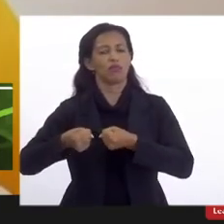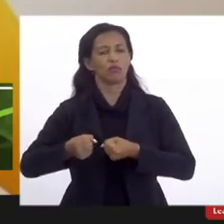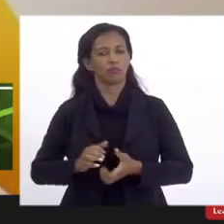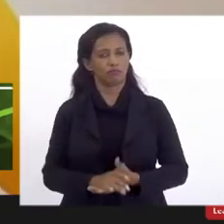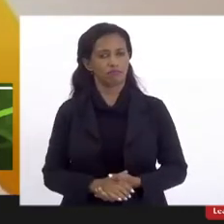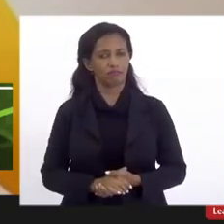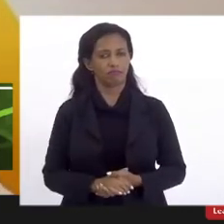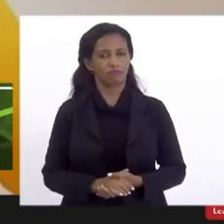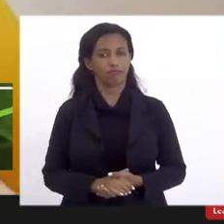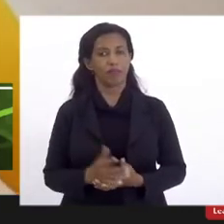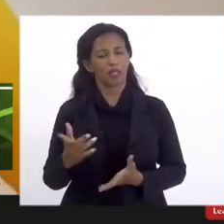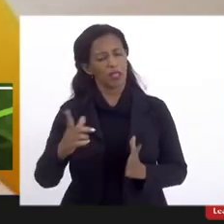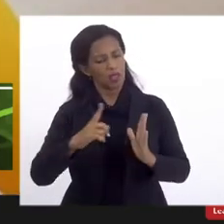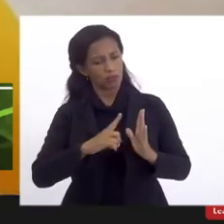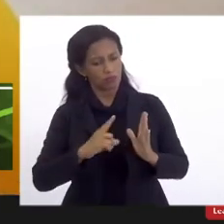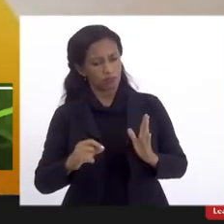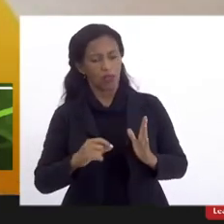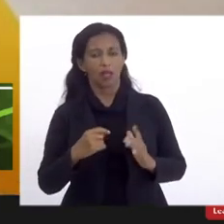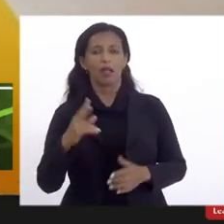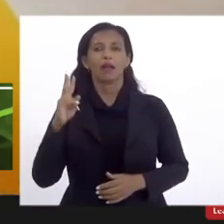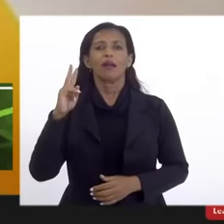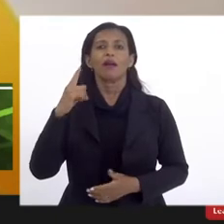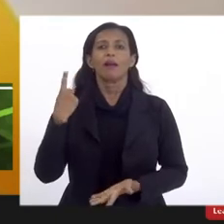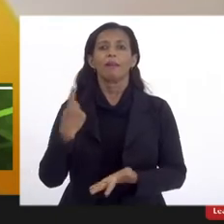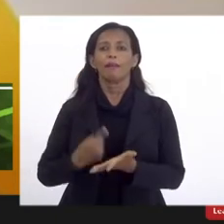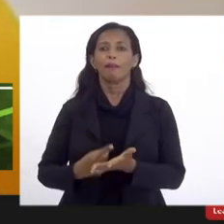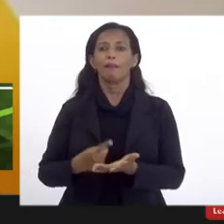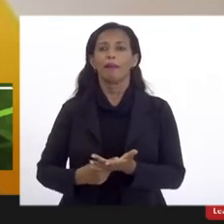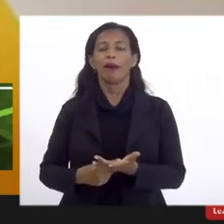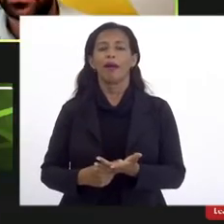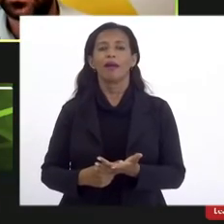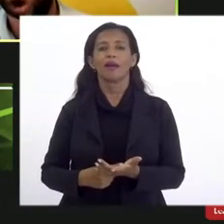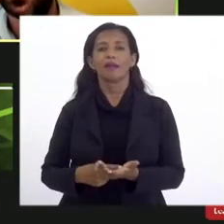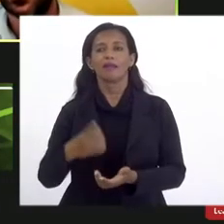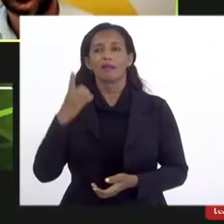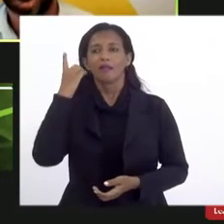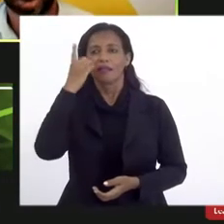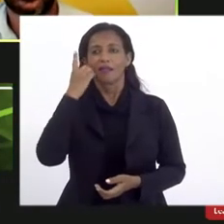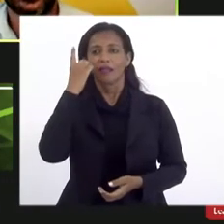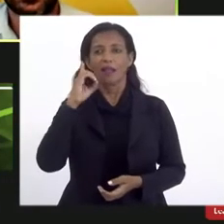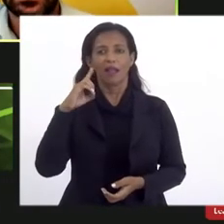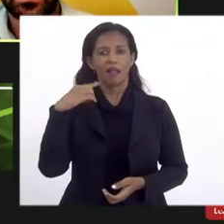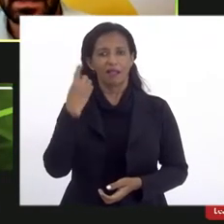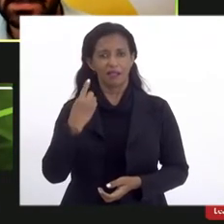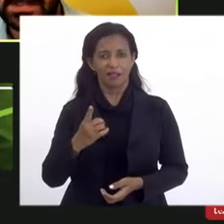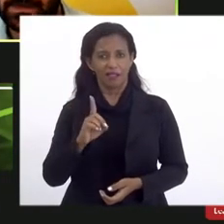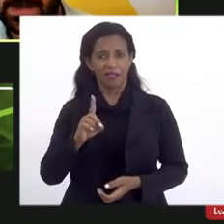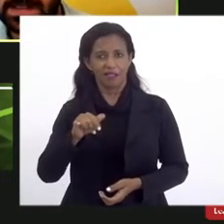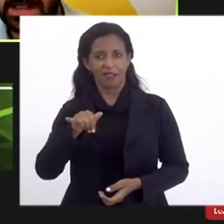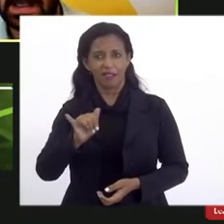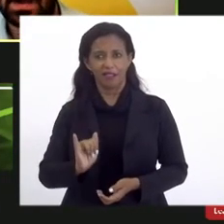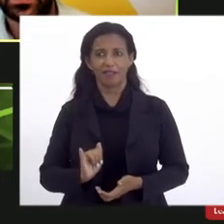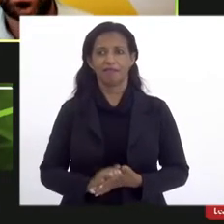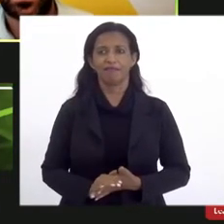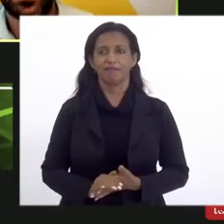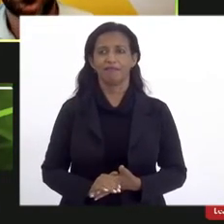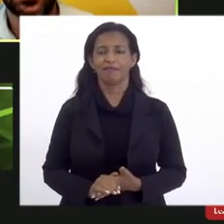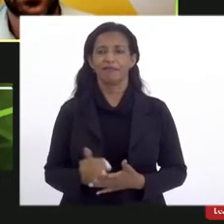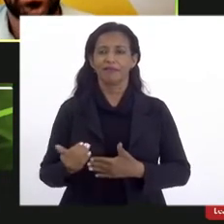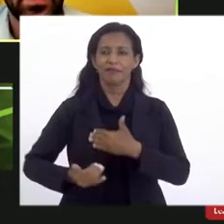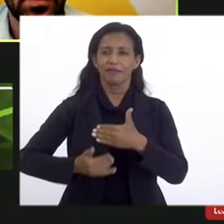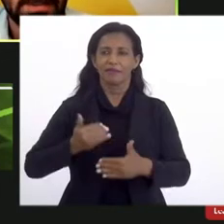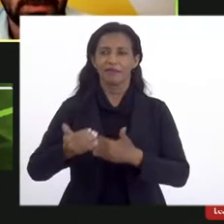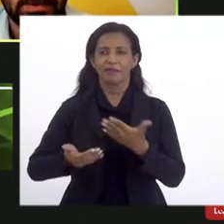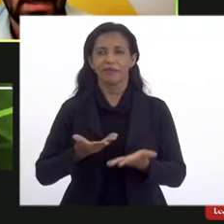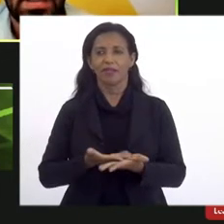Então, deixa eu destacar isso, registro aqui a presença da deputada Dani Monteiro e dando sequência ao encaminhamento que